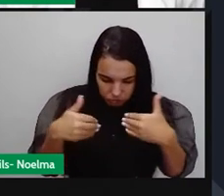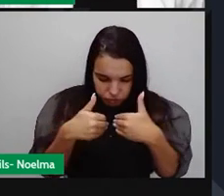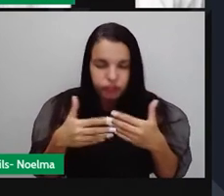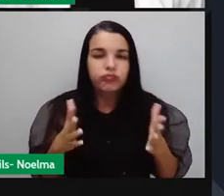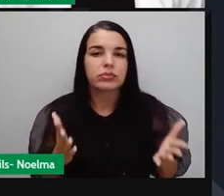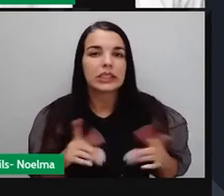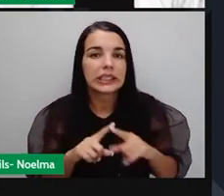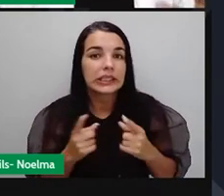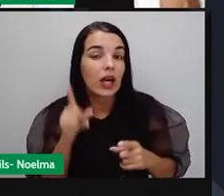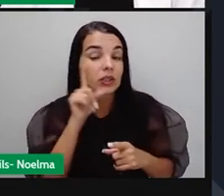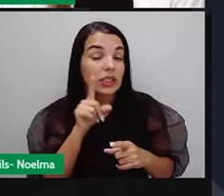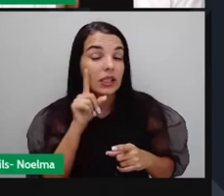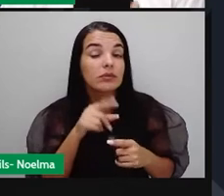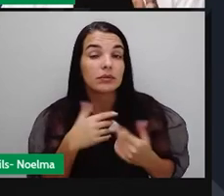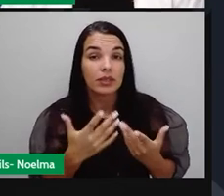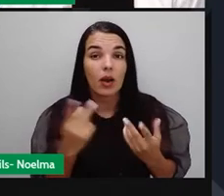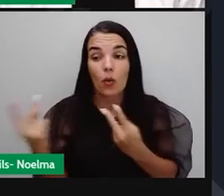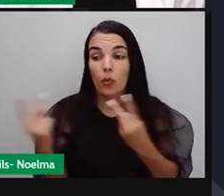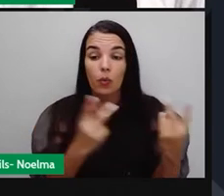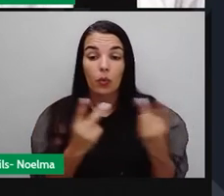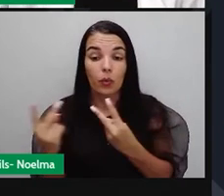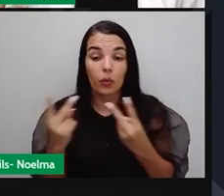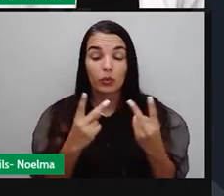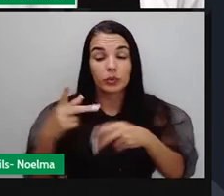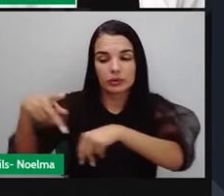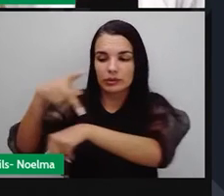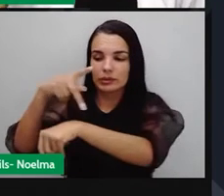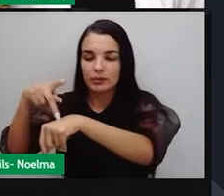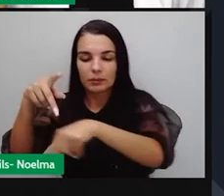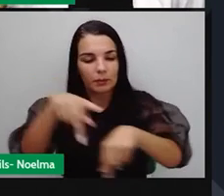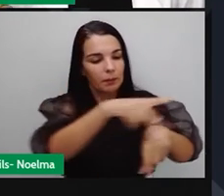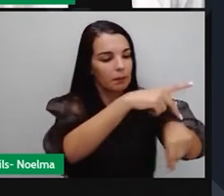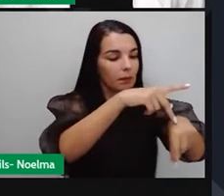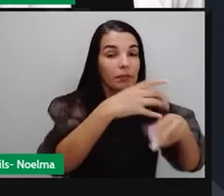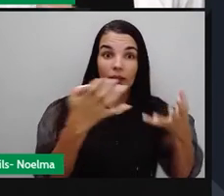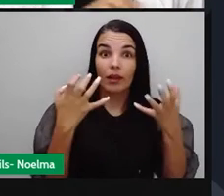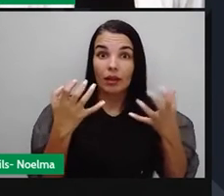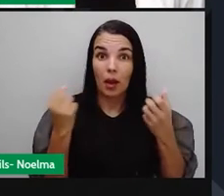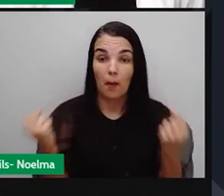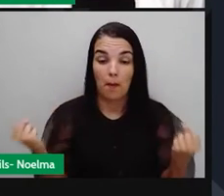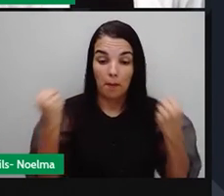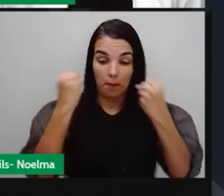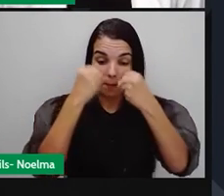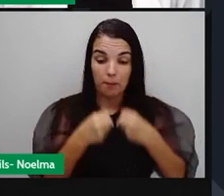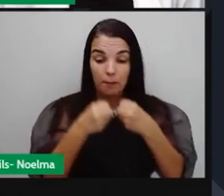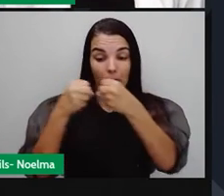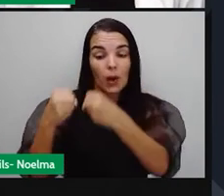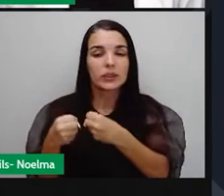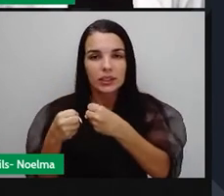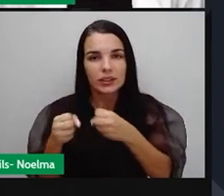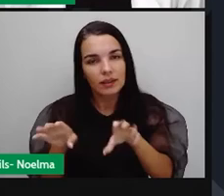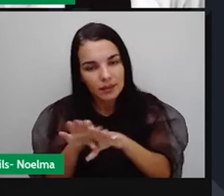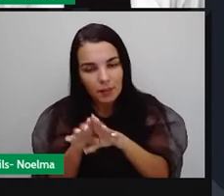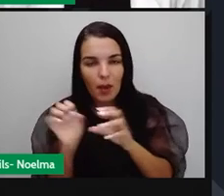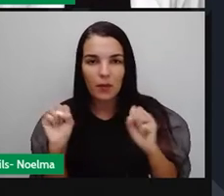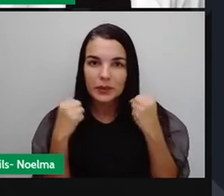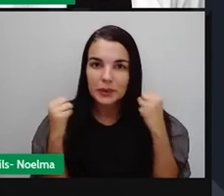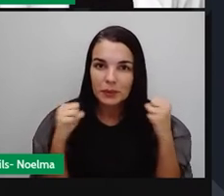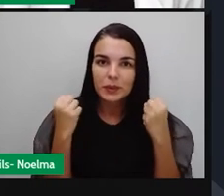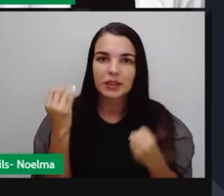mais livres do que os americanos. Os dois lados argumentavam isso fazendo propaganda a respeito. E o esporte, gente, era fundamental.